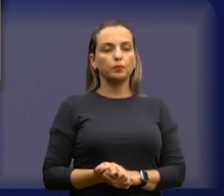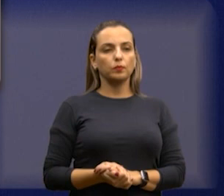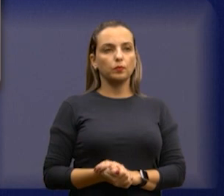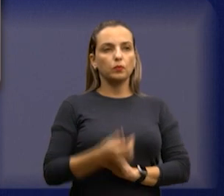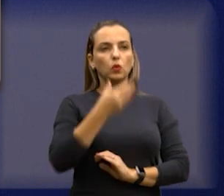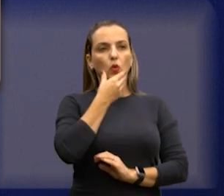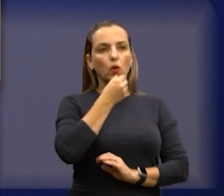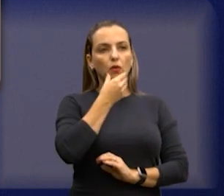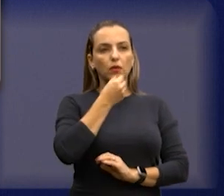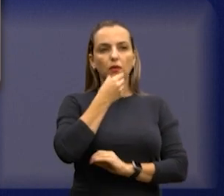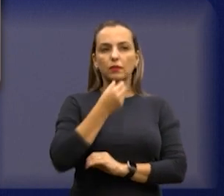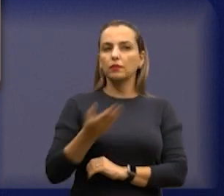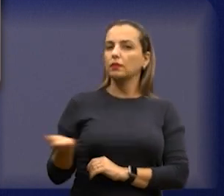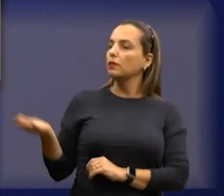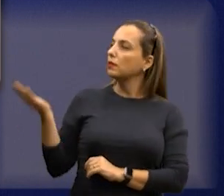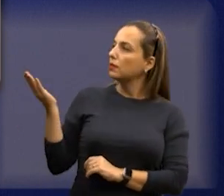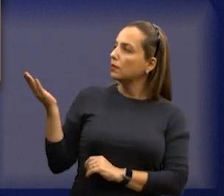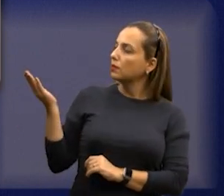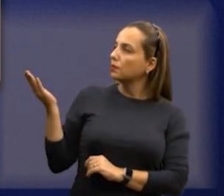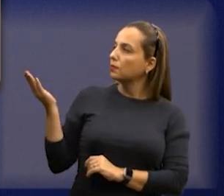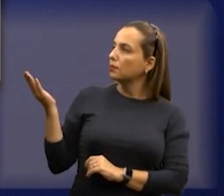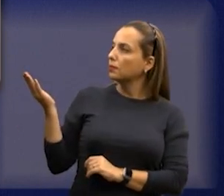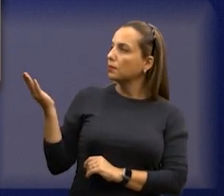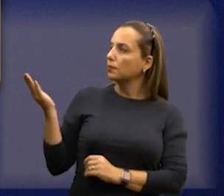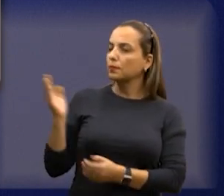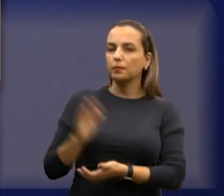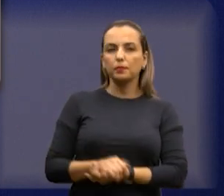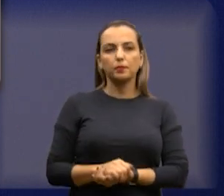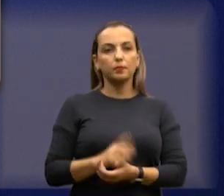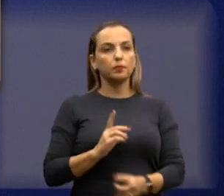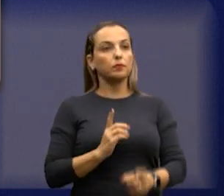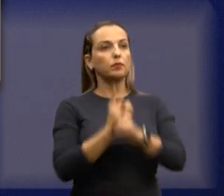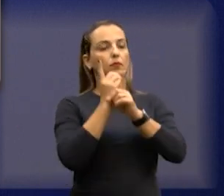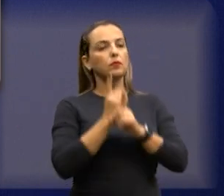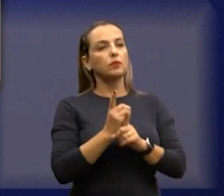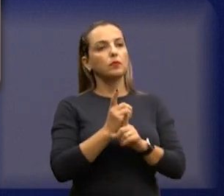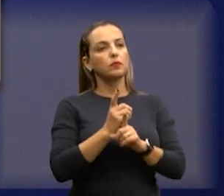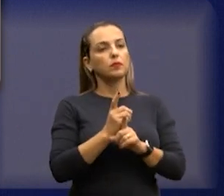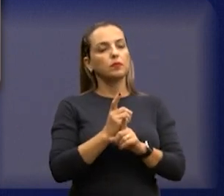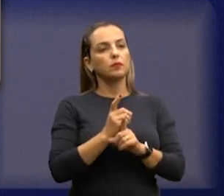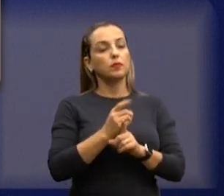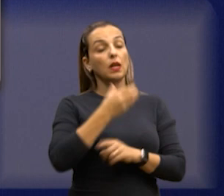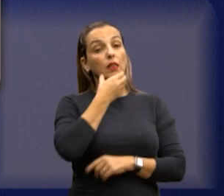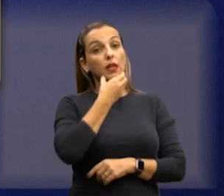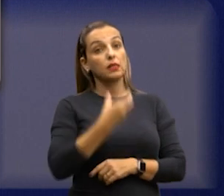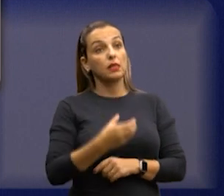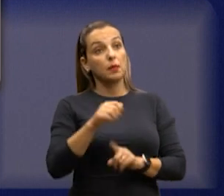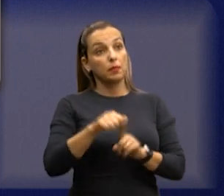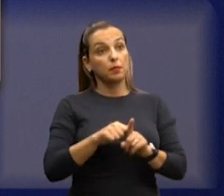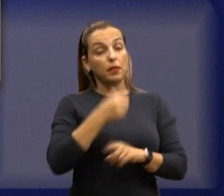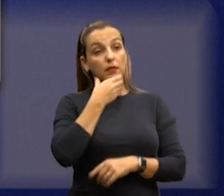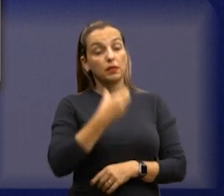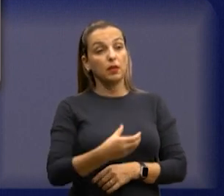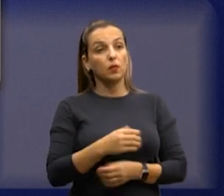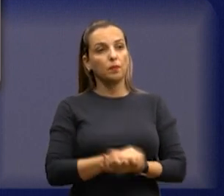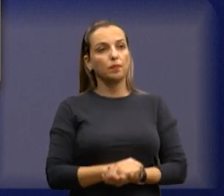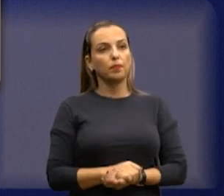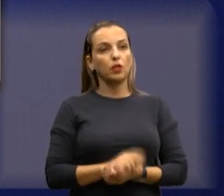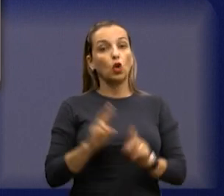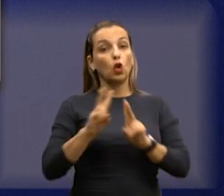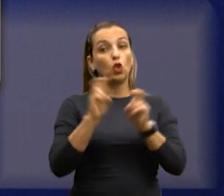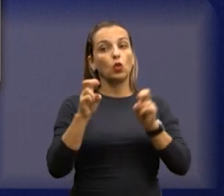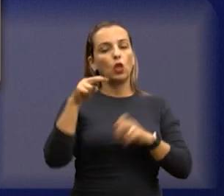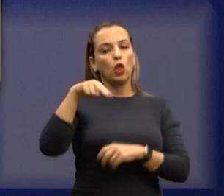que nome bonito, eu encontrei esse senhor no dezembro de Natal, sabe como é o nome dele senhor presidente? Noel,